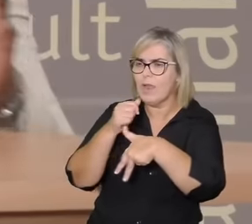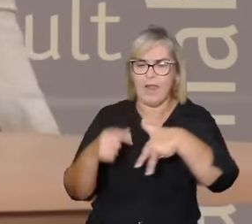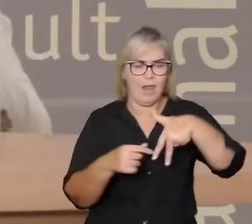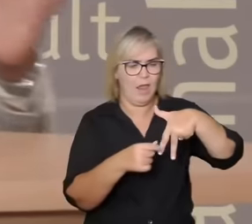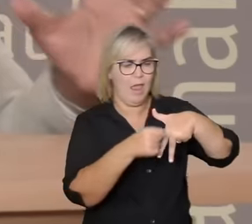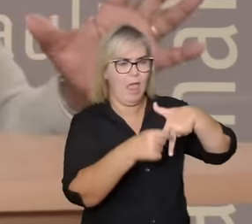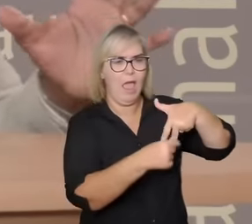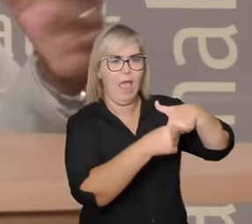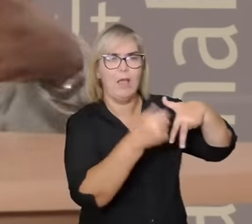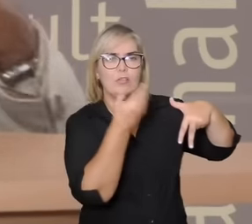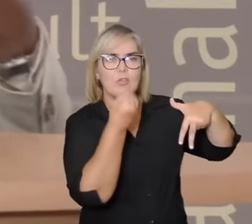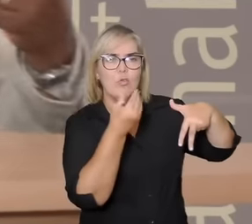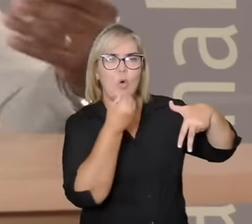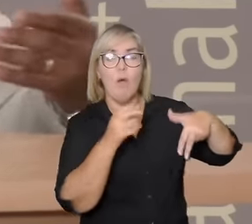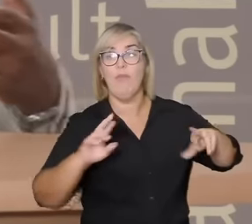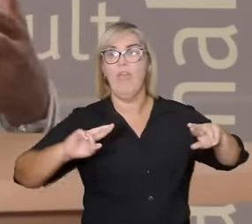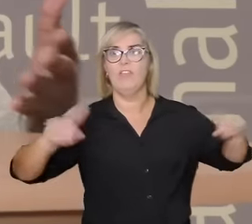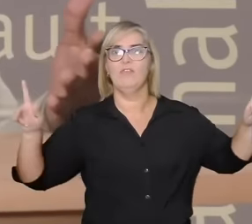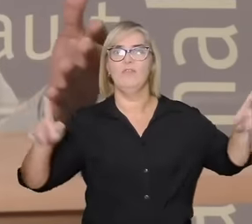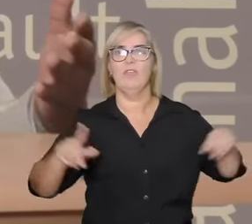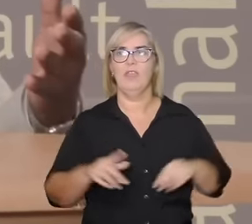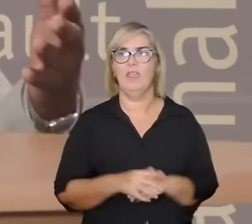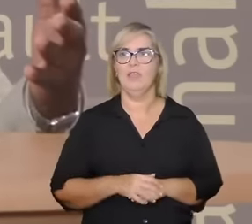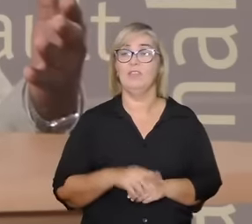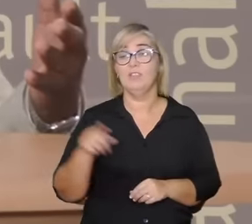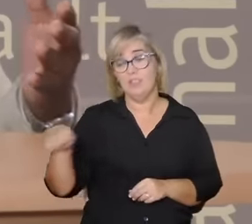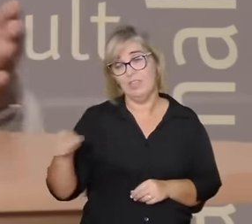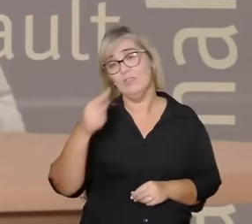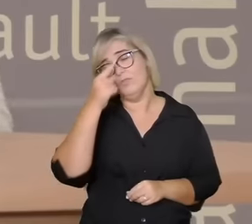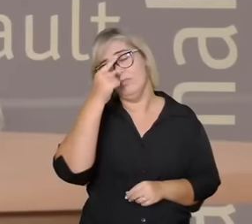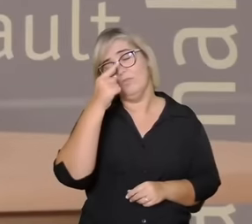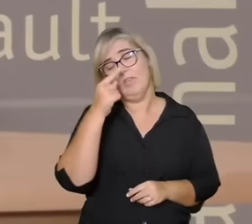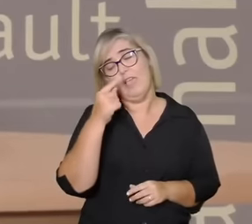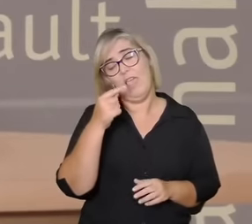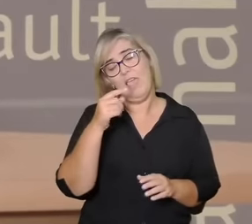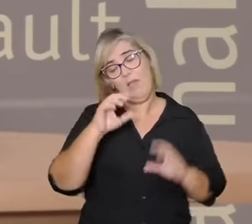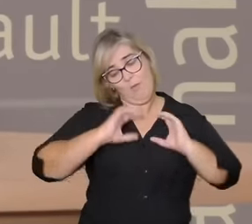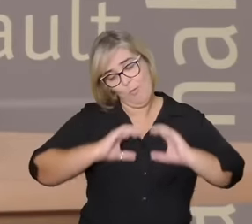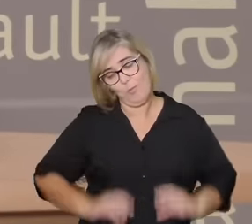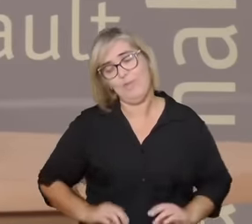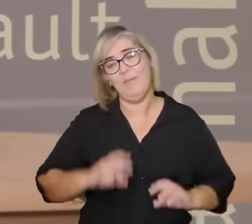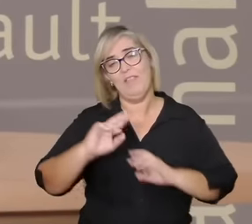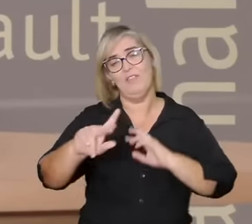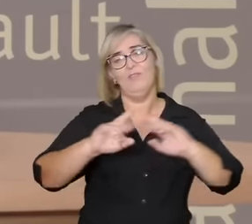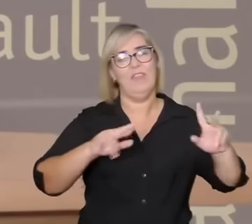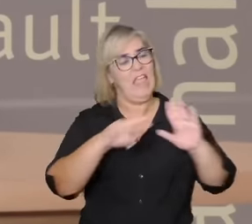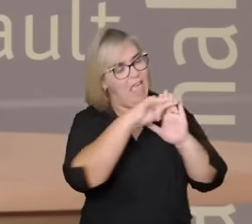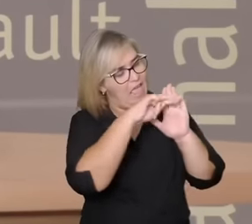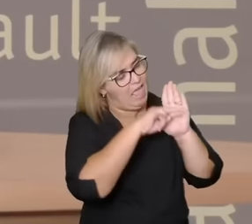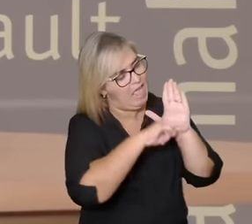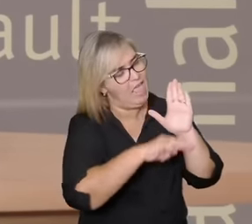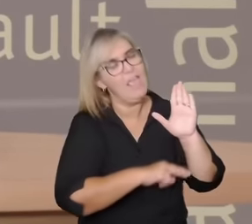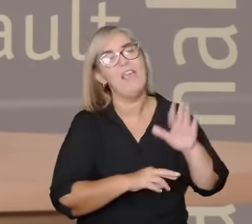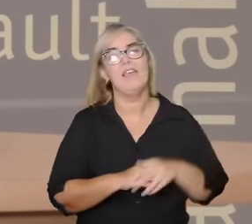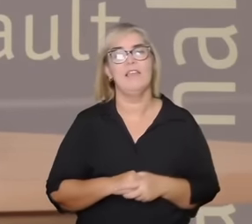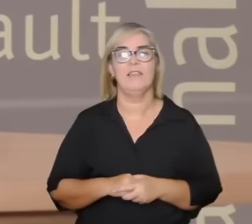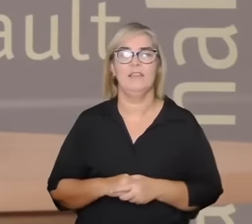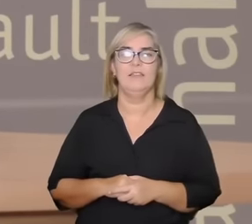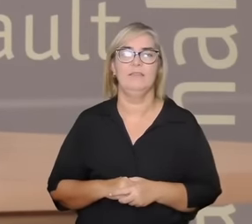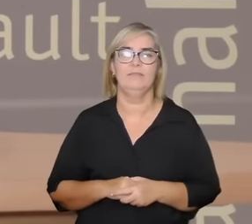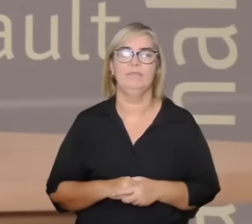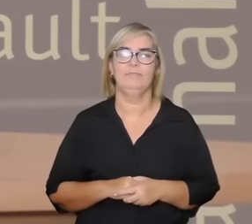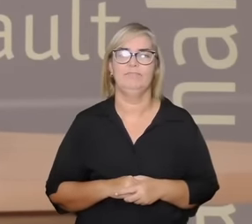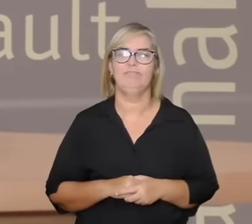bolso atrás isso uma performance que vai criando comportamento e aí por exemplo como tem isso qual a diferença que faz